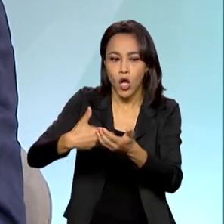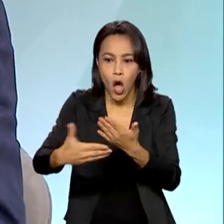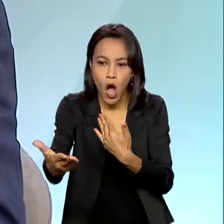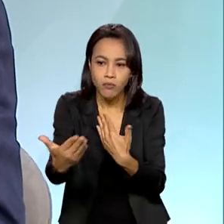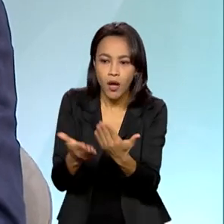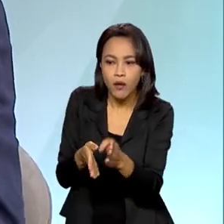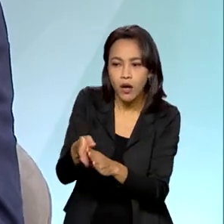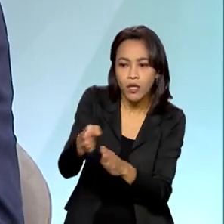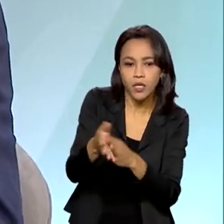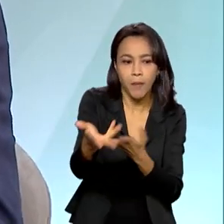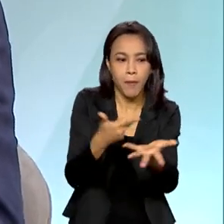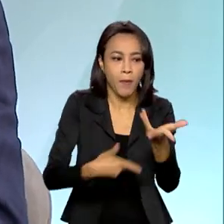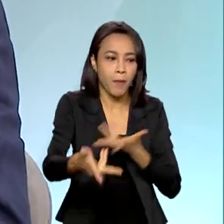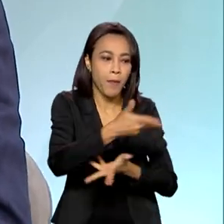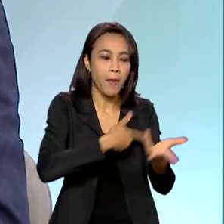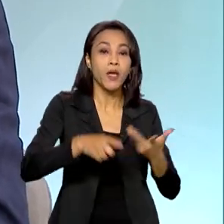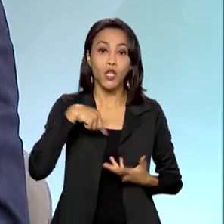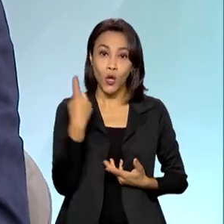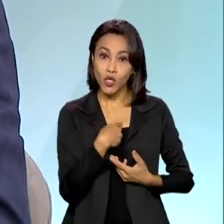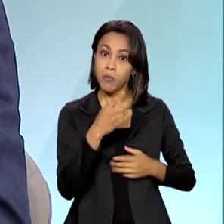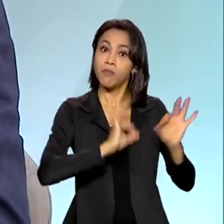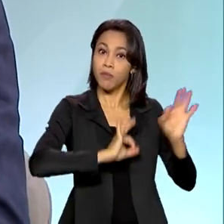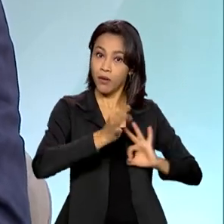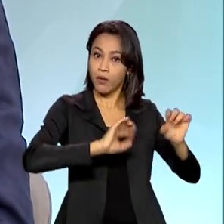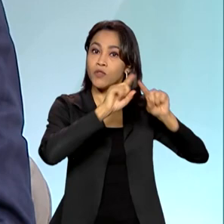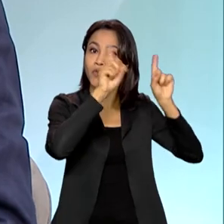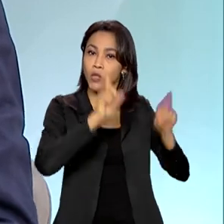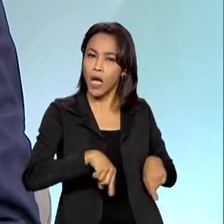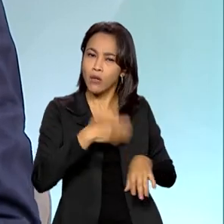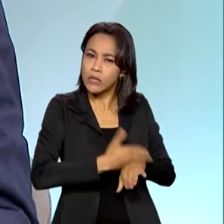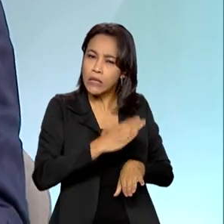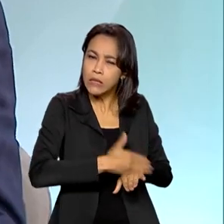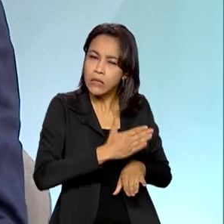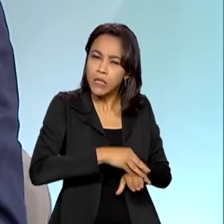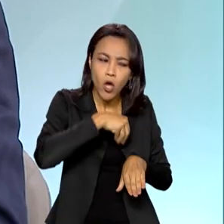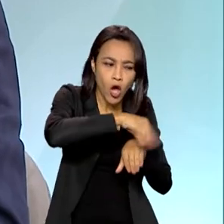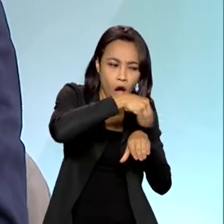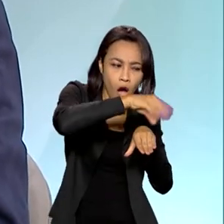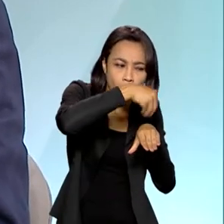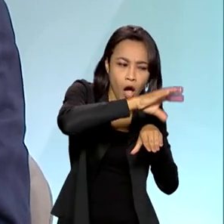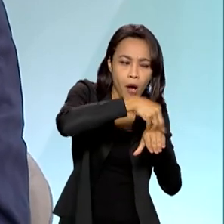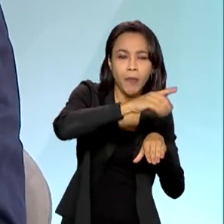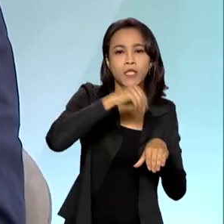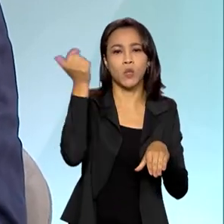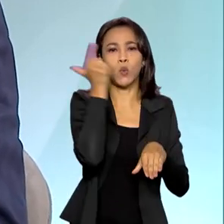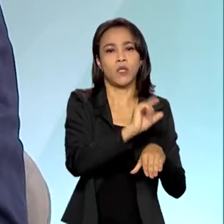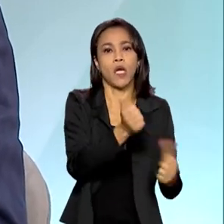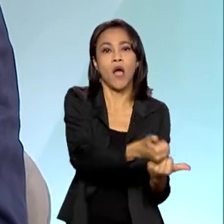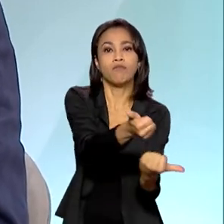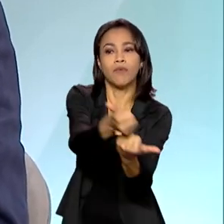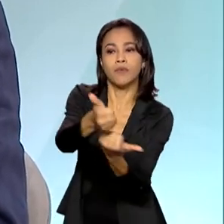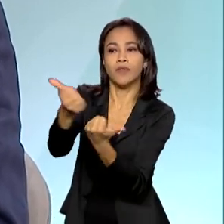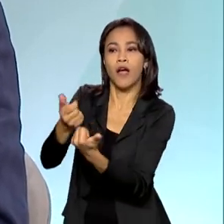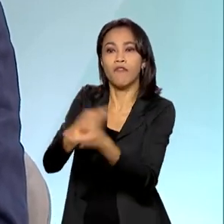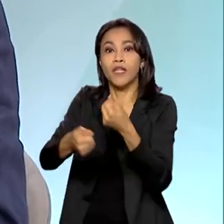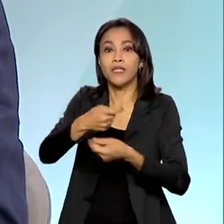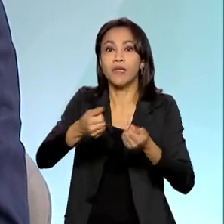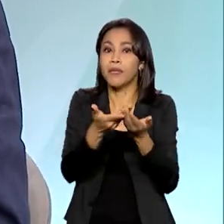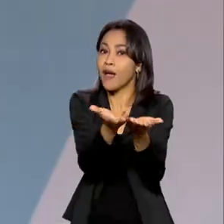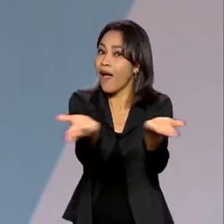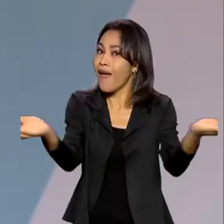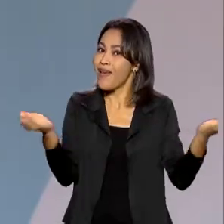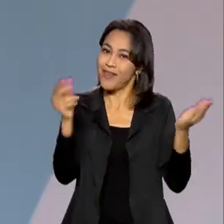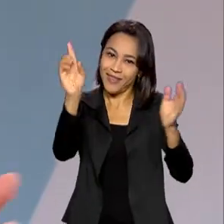chave. E nós estamos preparando os nossos funcionários com treinamentos para que eles possam assessorar financeiramente a vida de todos esses clientes.